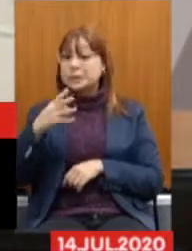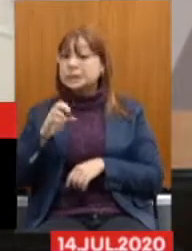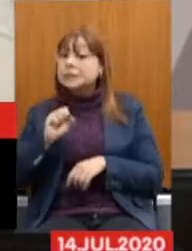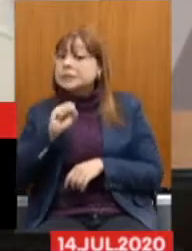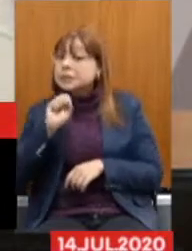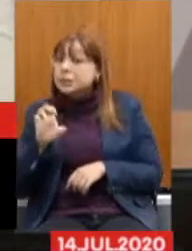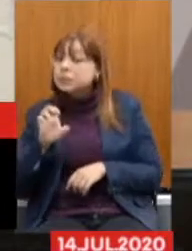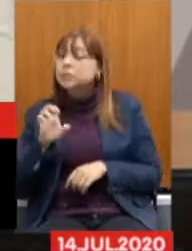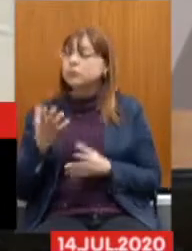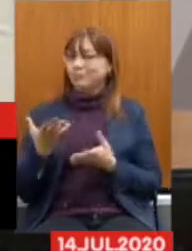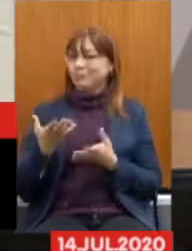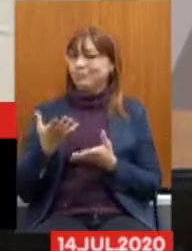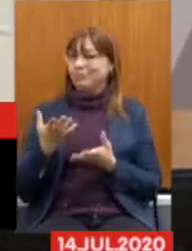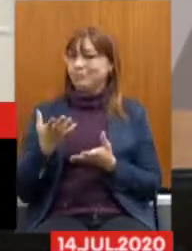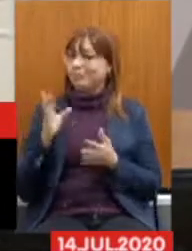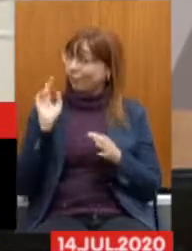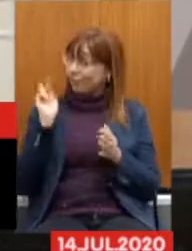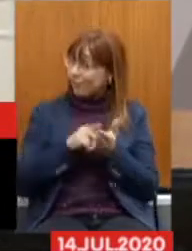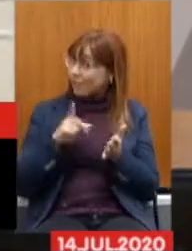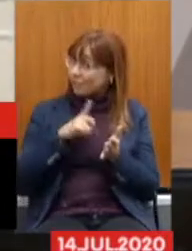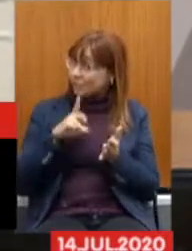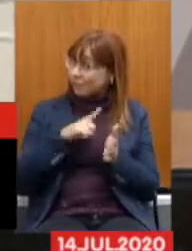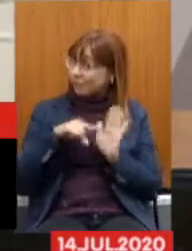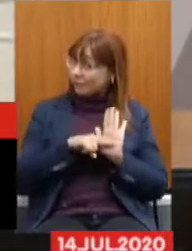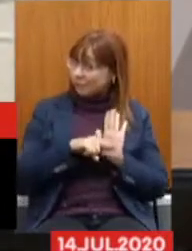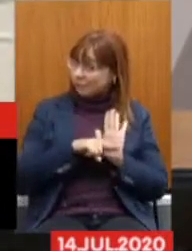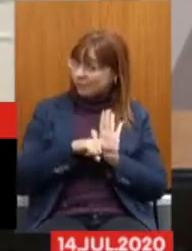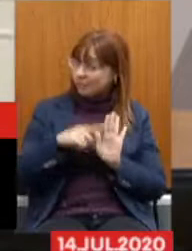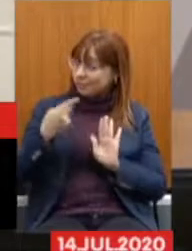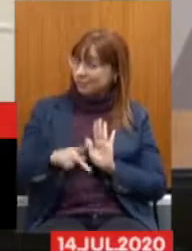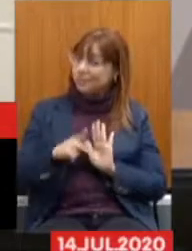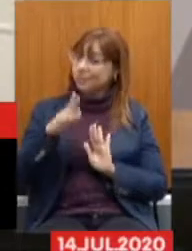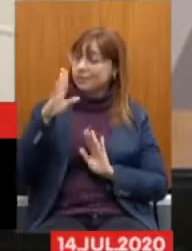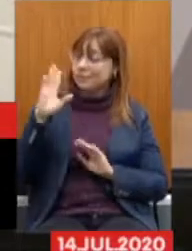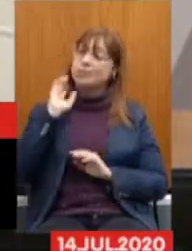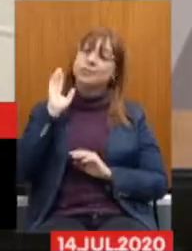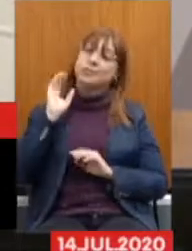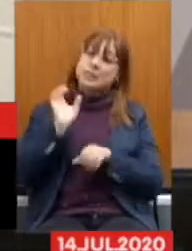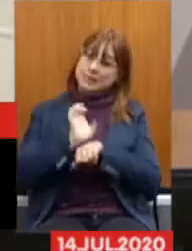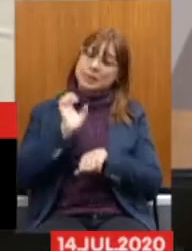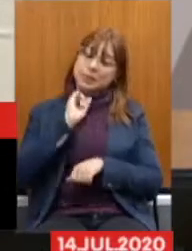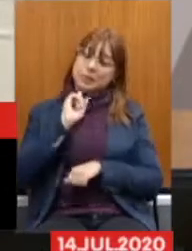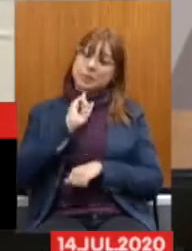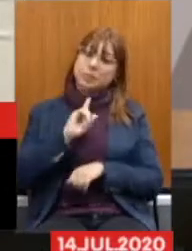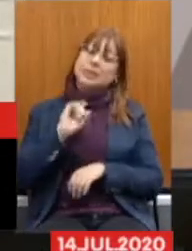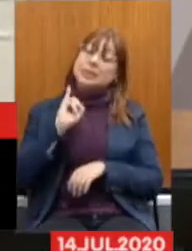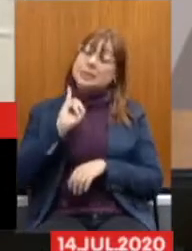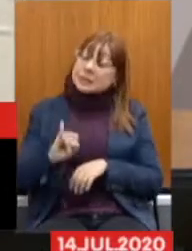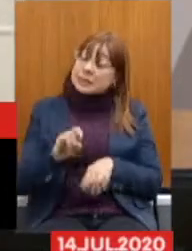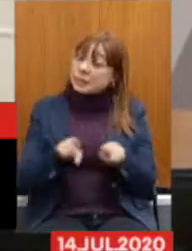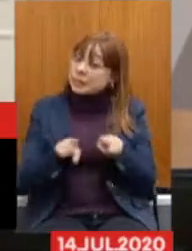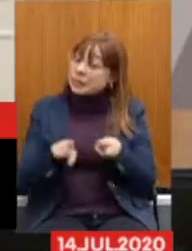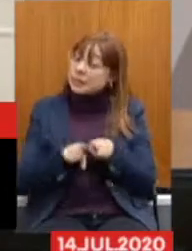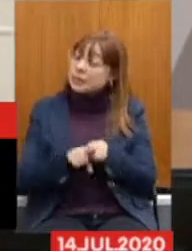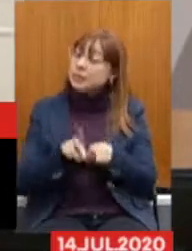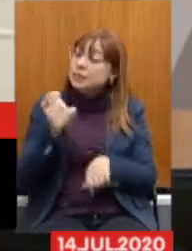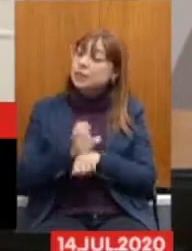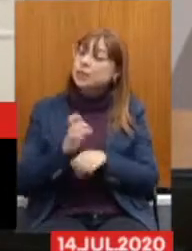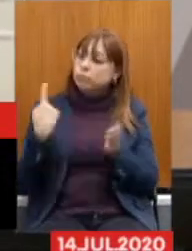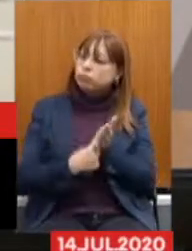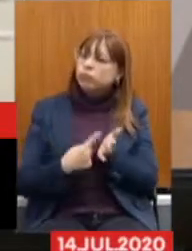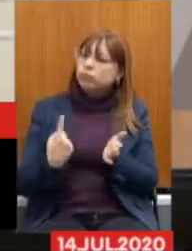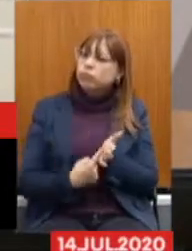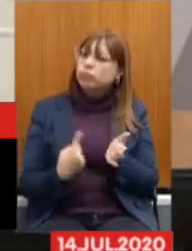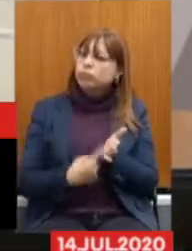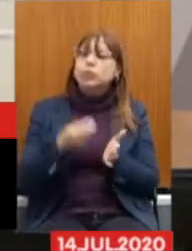Estado Comprovar Que tem déficit Se o Estado Apresentar Esses números E se o Estado Se comprometer A buscar Outras